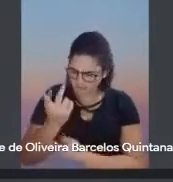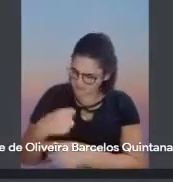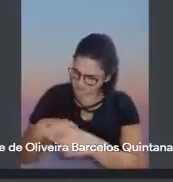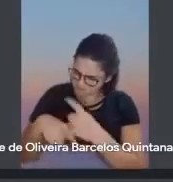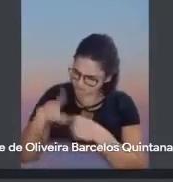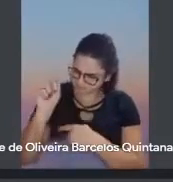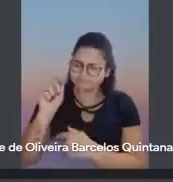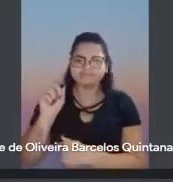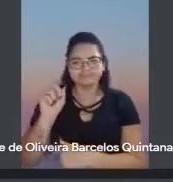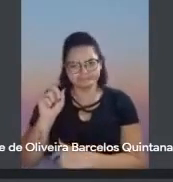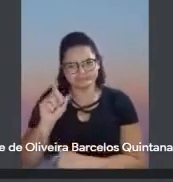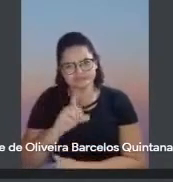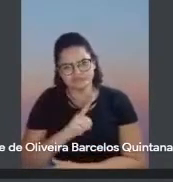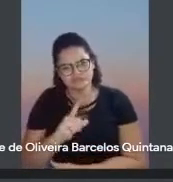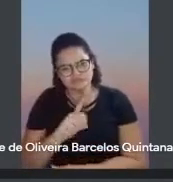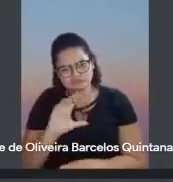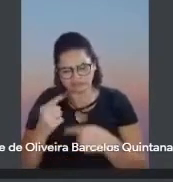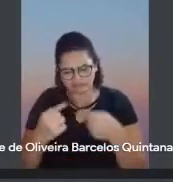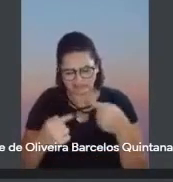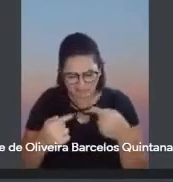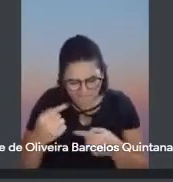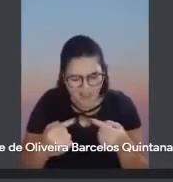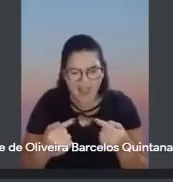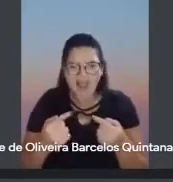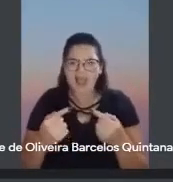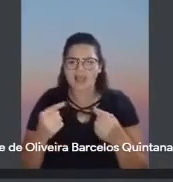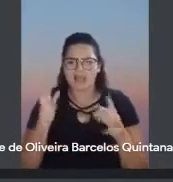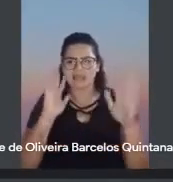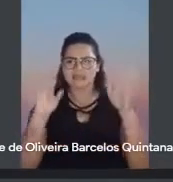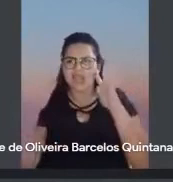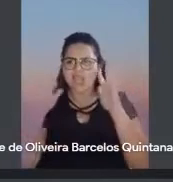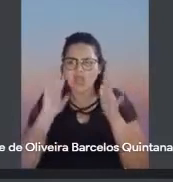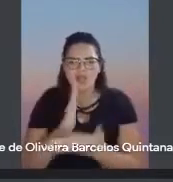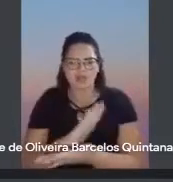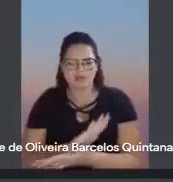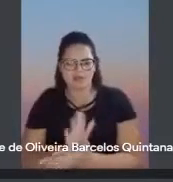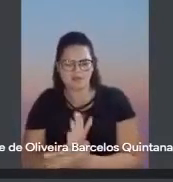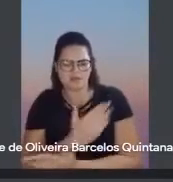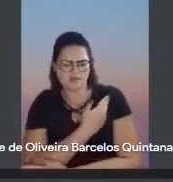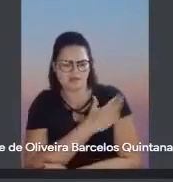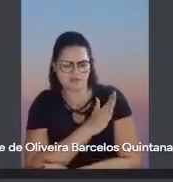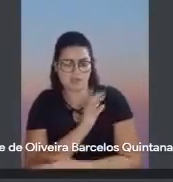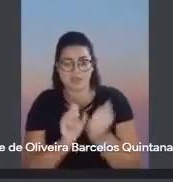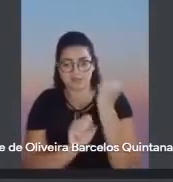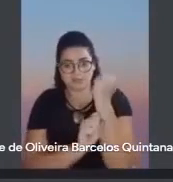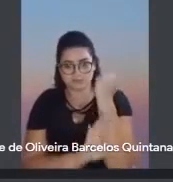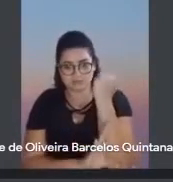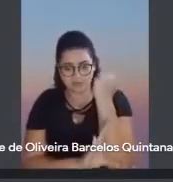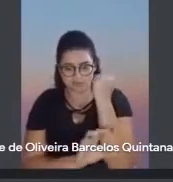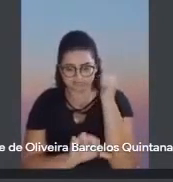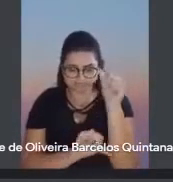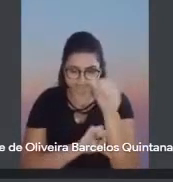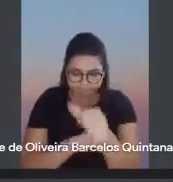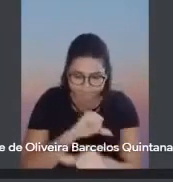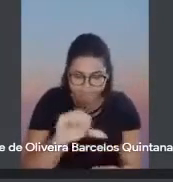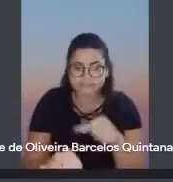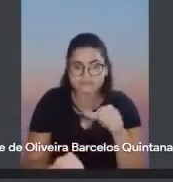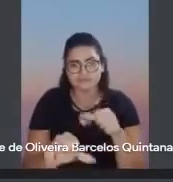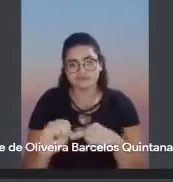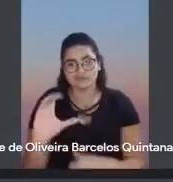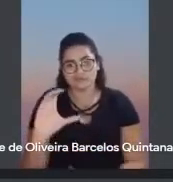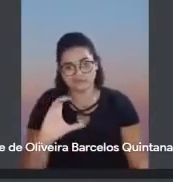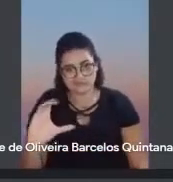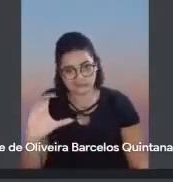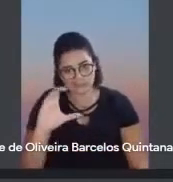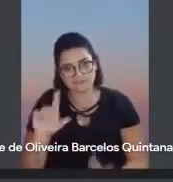supera, assim, todo um debate, né? De teorias racialistas da virada do século, Quer dizer, que eram as teorias científicas da época,